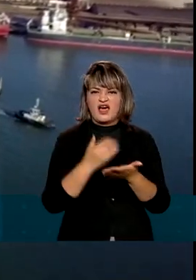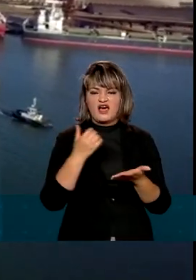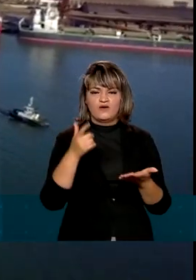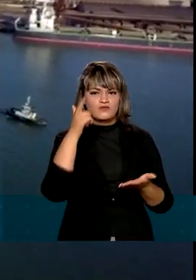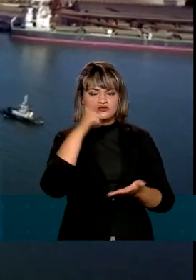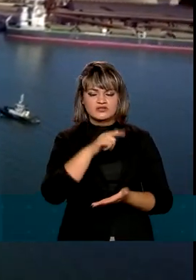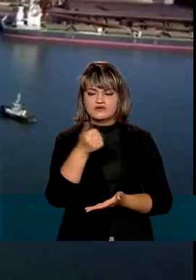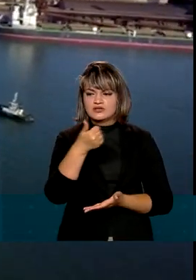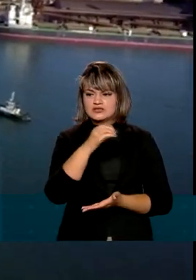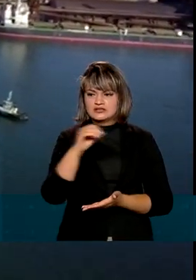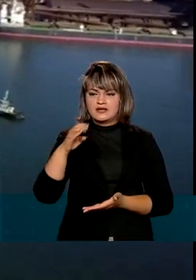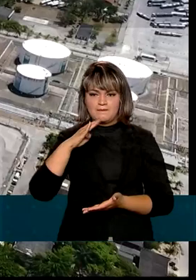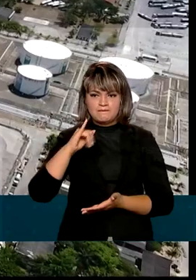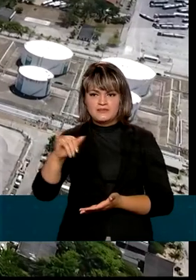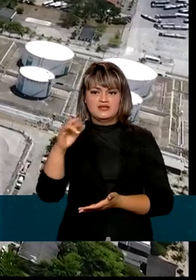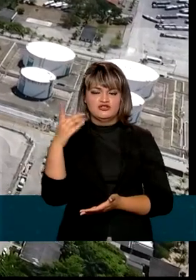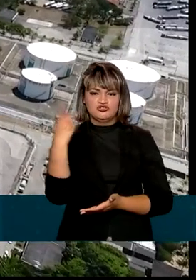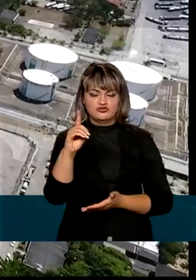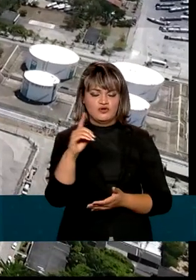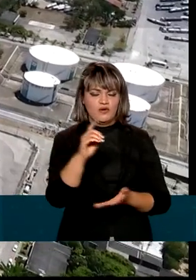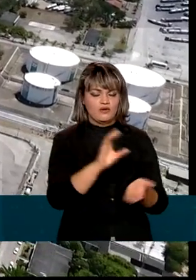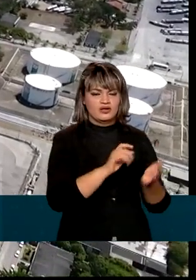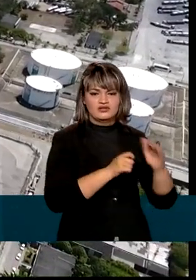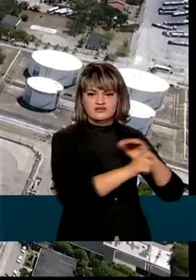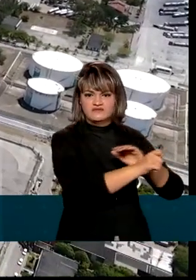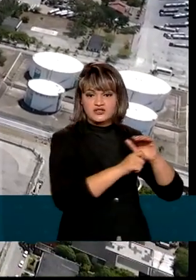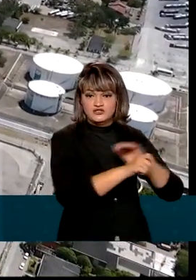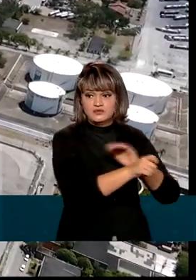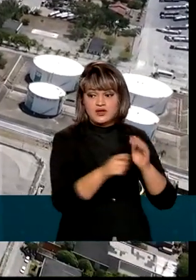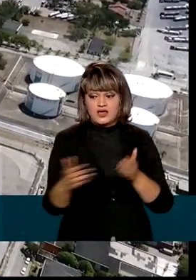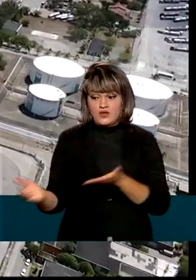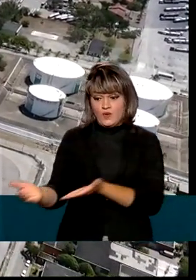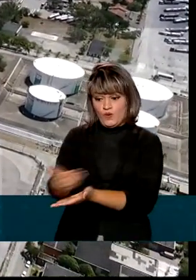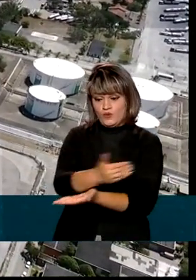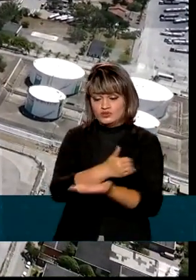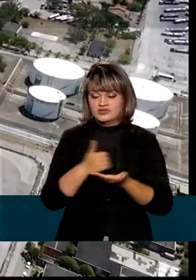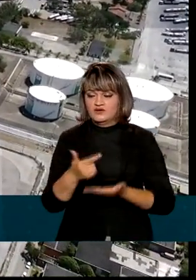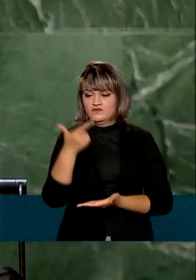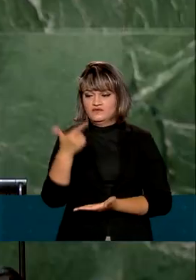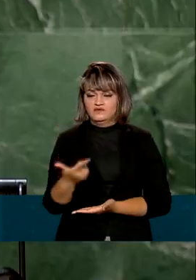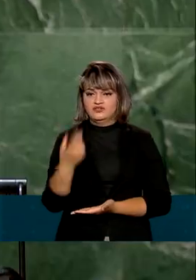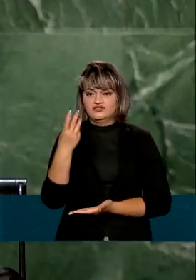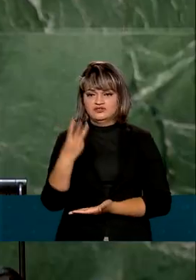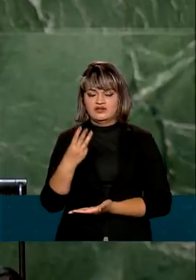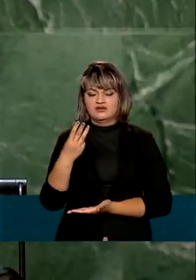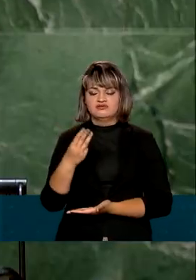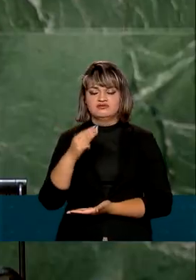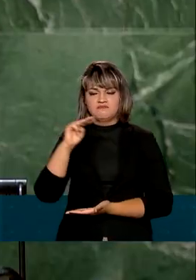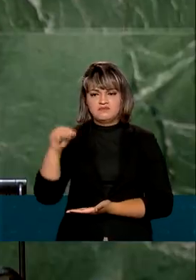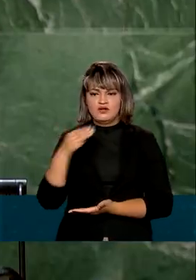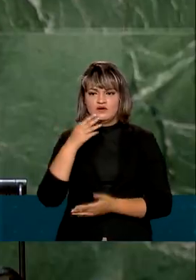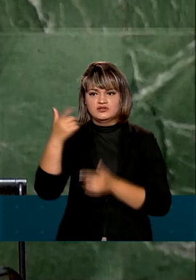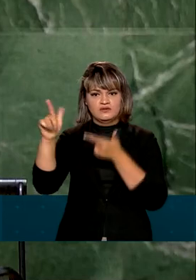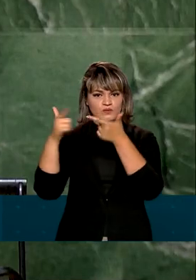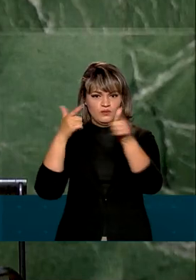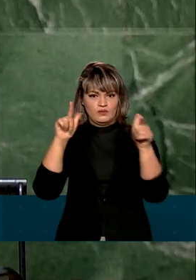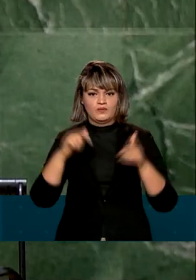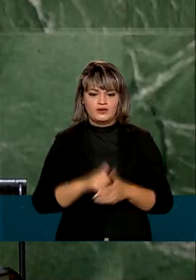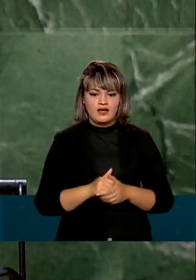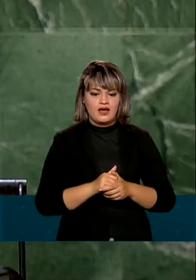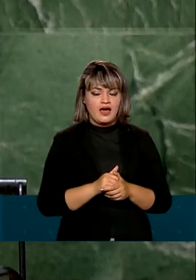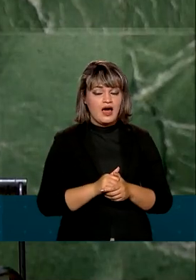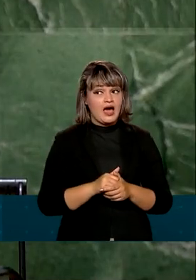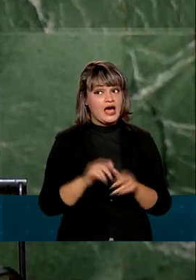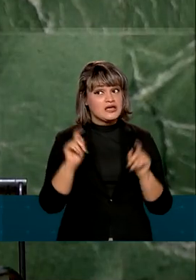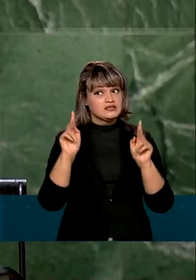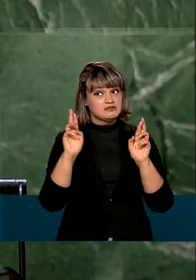de dólares de novos investimentos e arrecadou 23 bilhões em outorgas. Bolsonaro afirmou que a estimativa para o